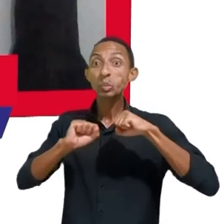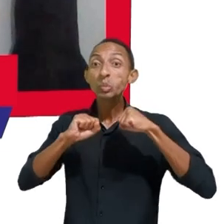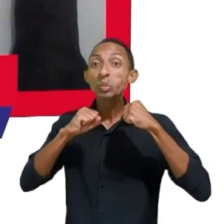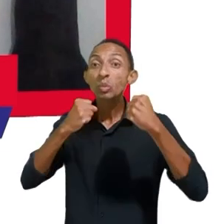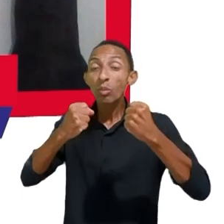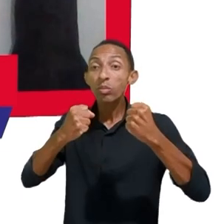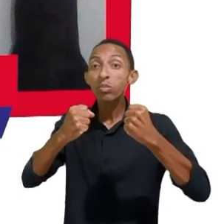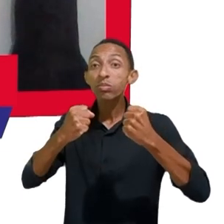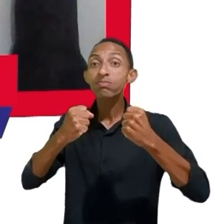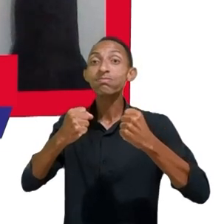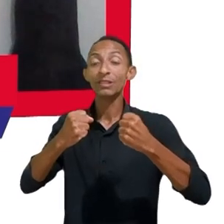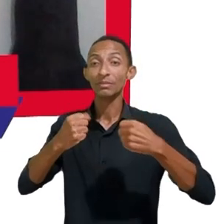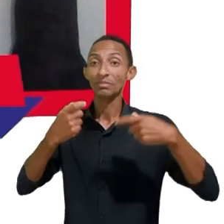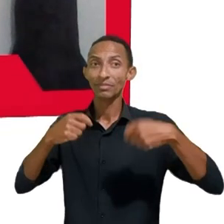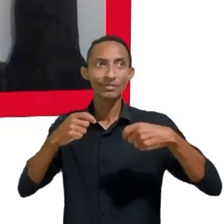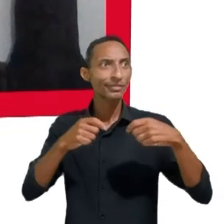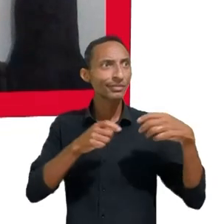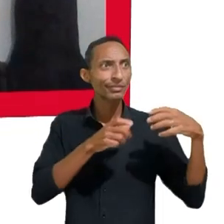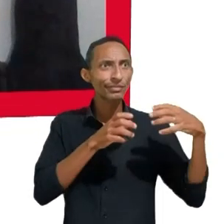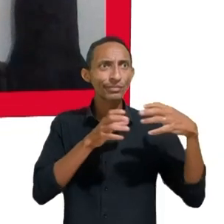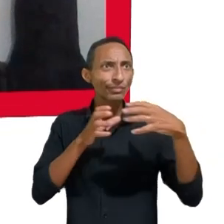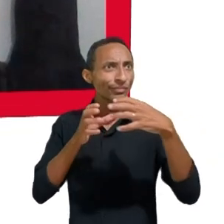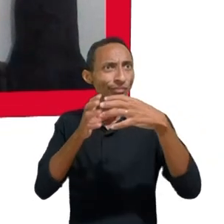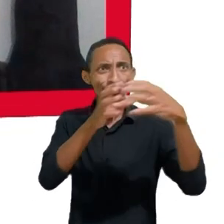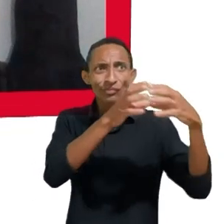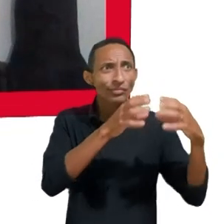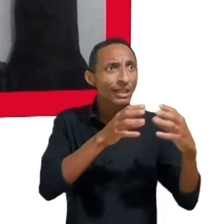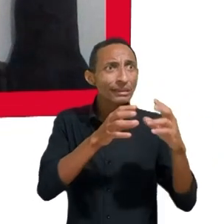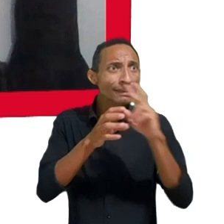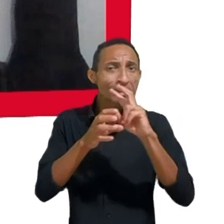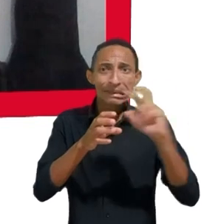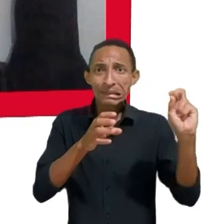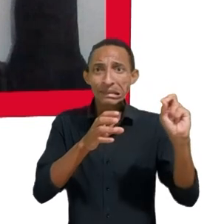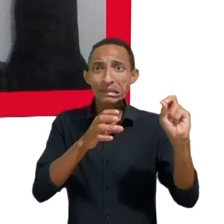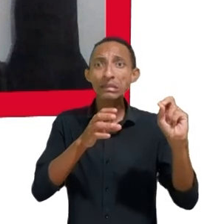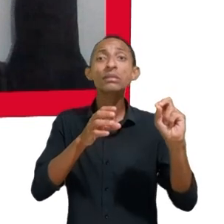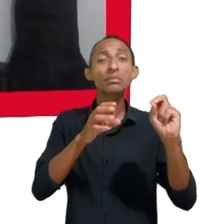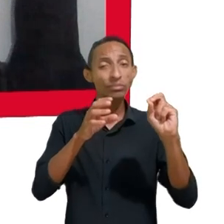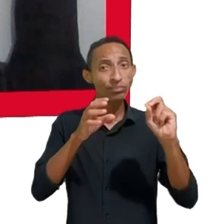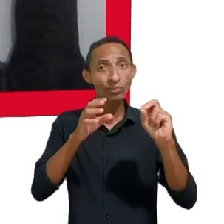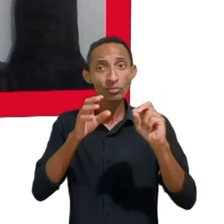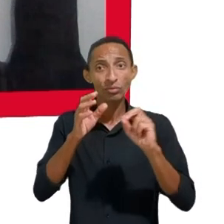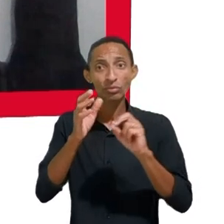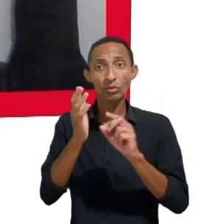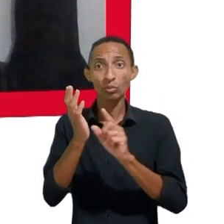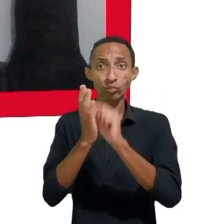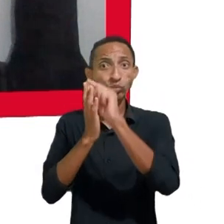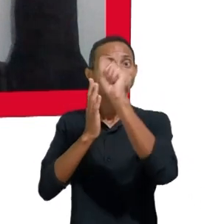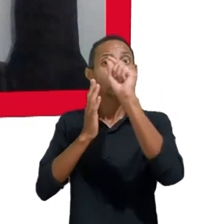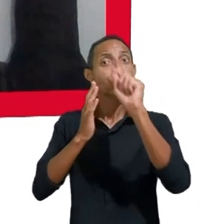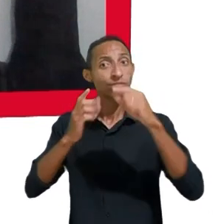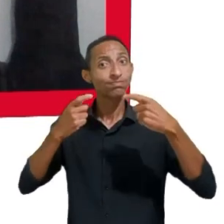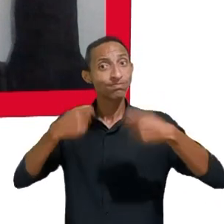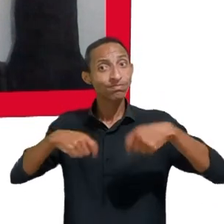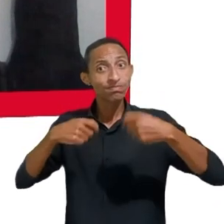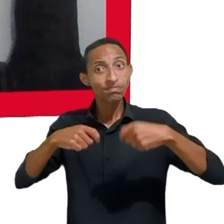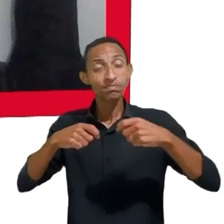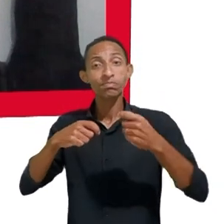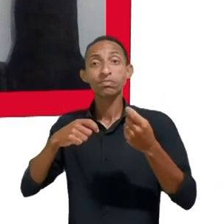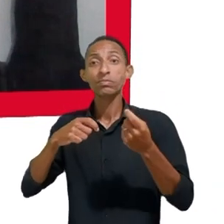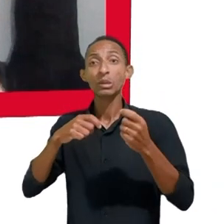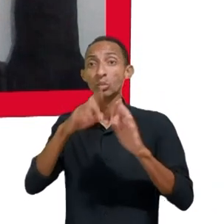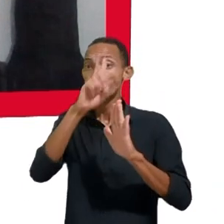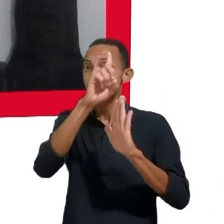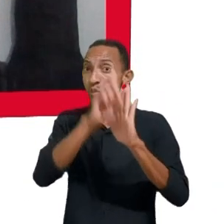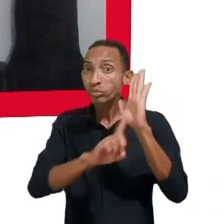entidades de direitos digitais acho que há um trabalho importante a ser feito de conexão dessas entidades de direitos digitais com os